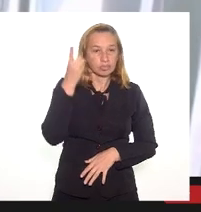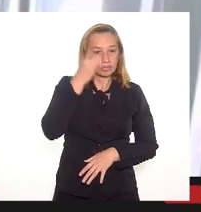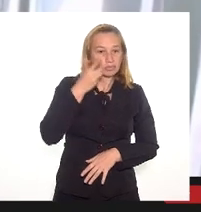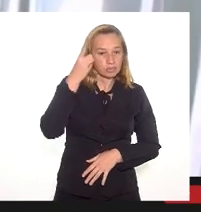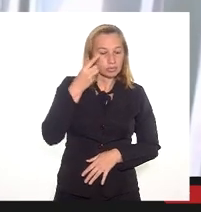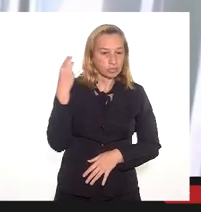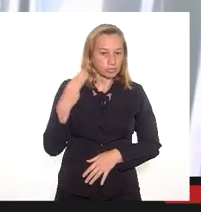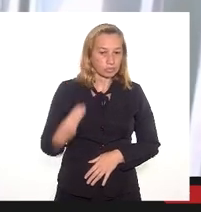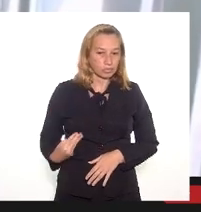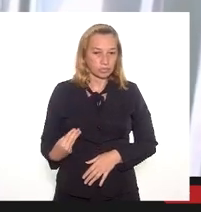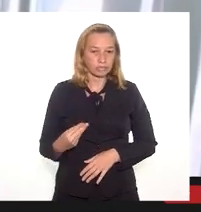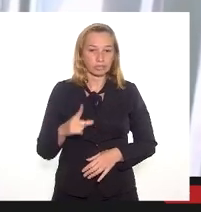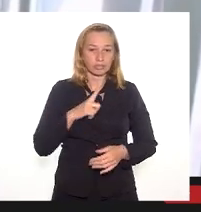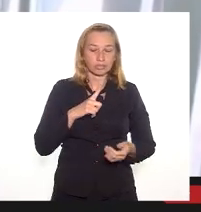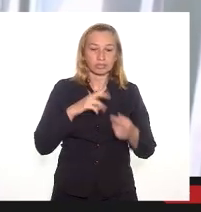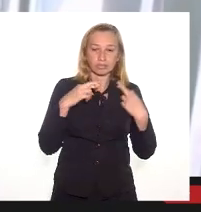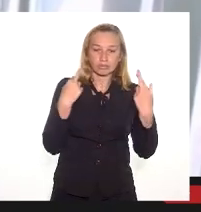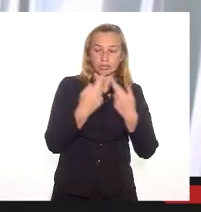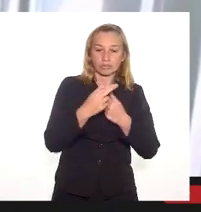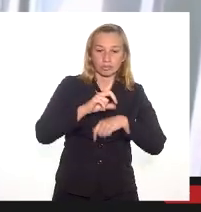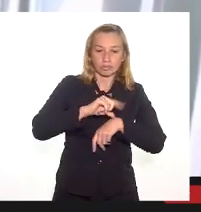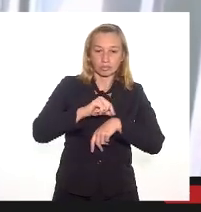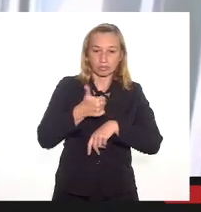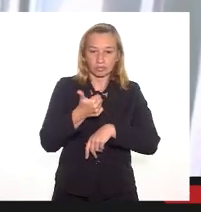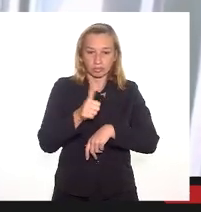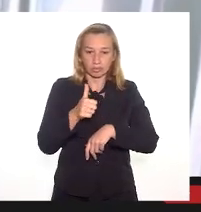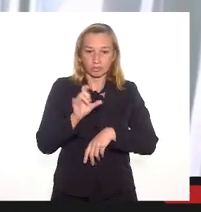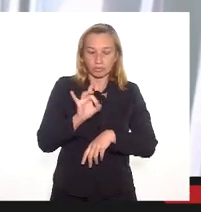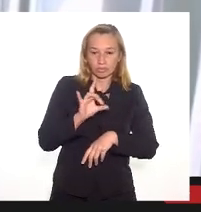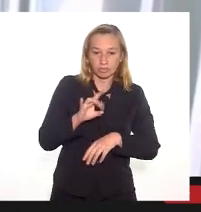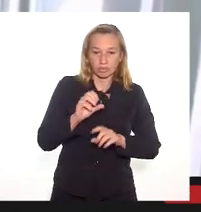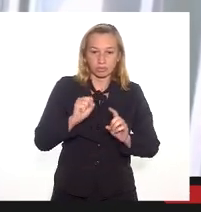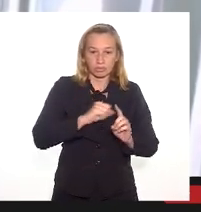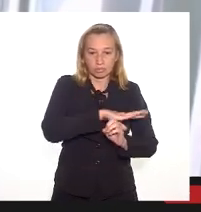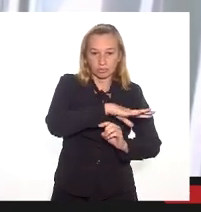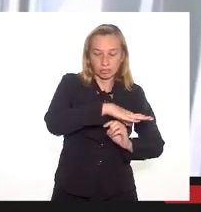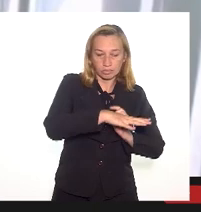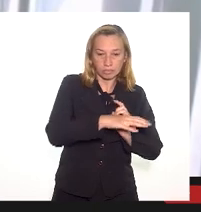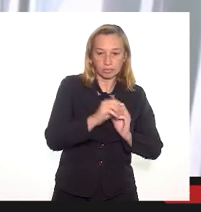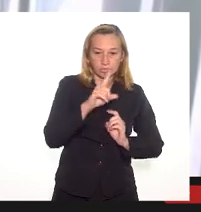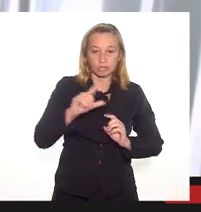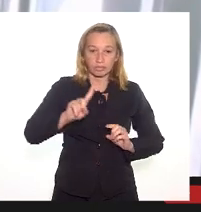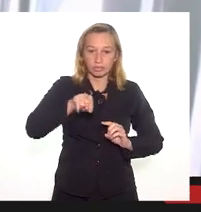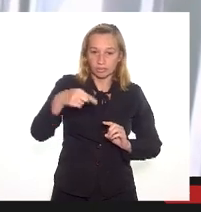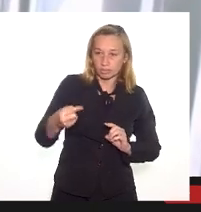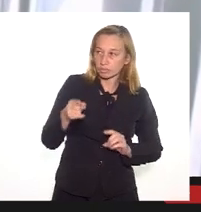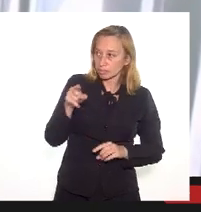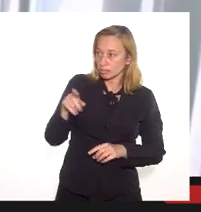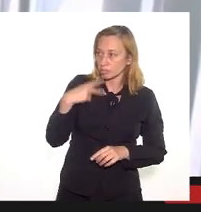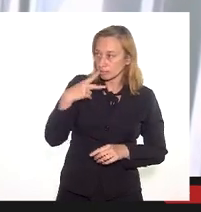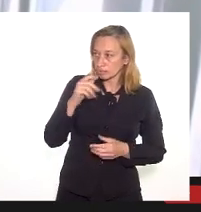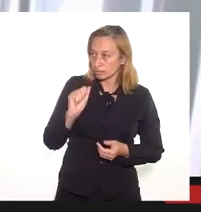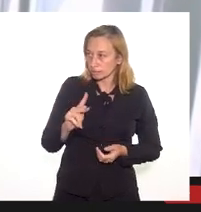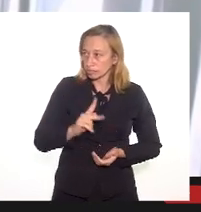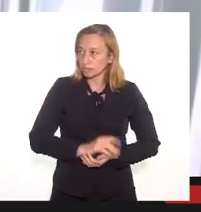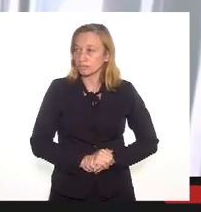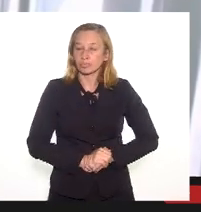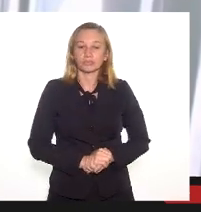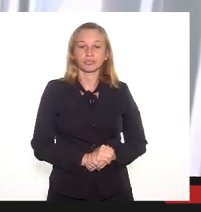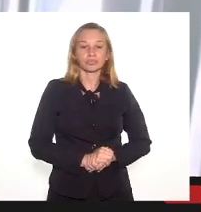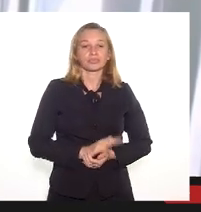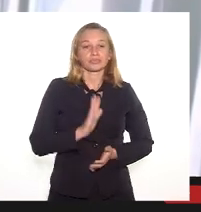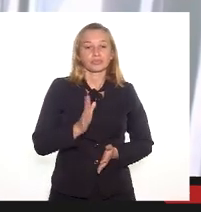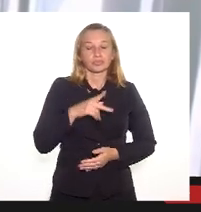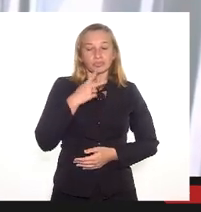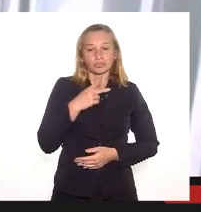Temaginha das 11 horas. Nós vamos ouvir, Mônica, só uma entidade da sociedade civil e, em seguida, eu passo a palavra para você fazer a manifestação. Então, eu passo a